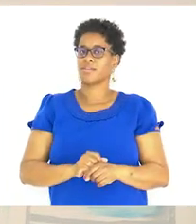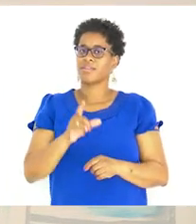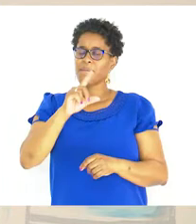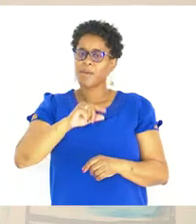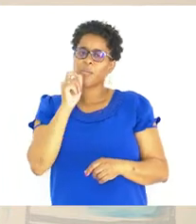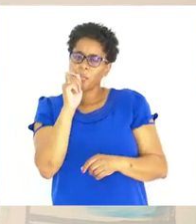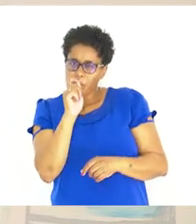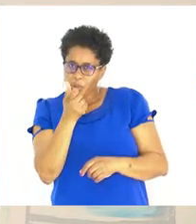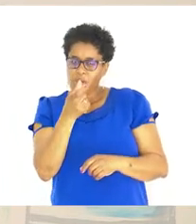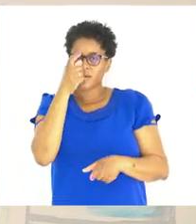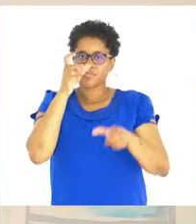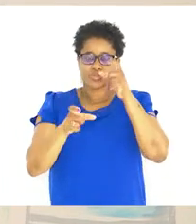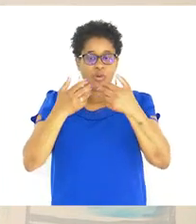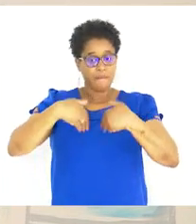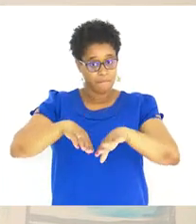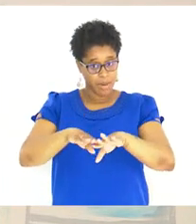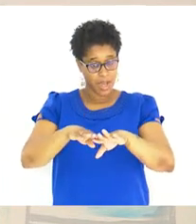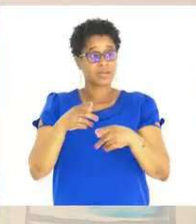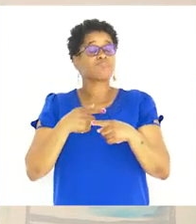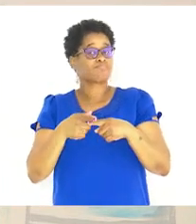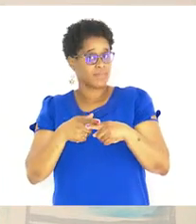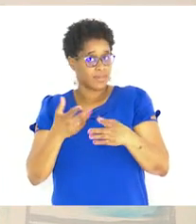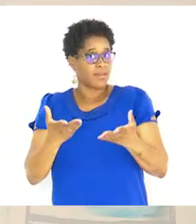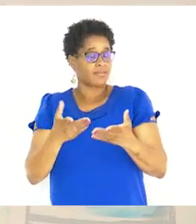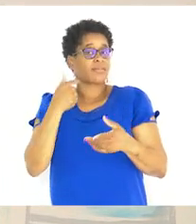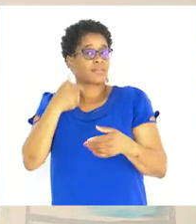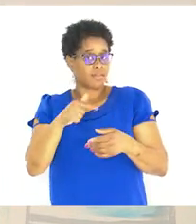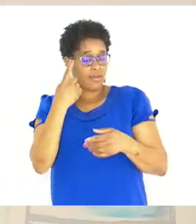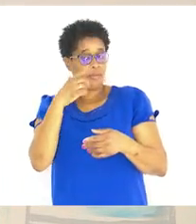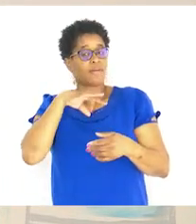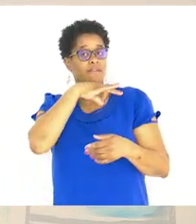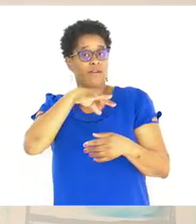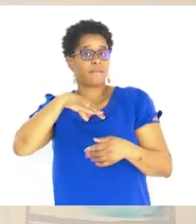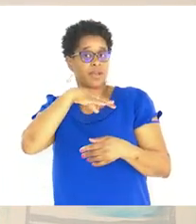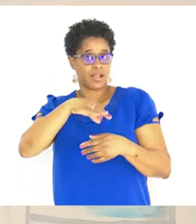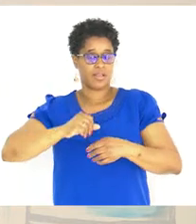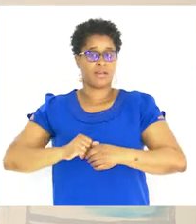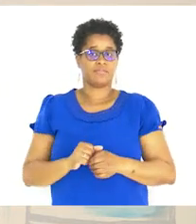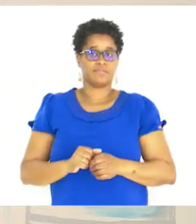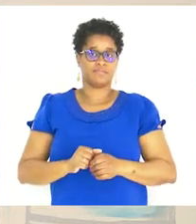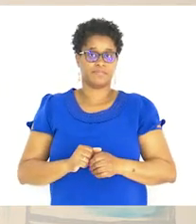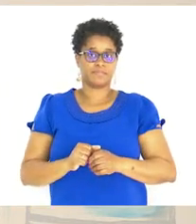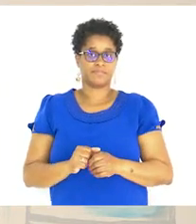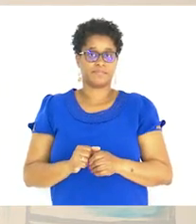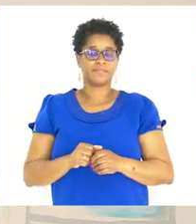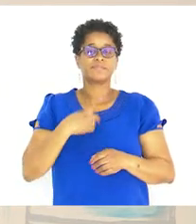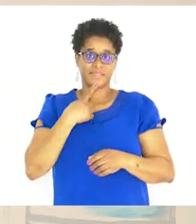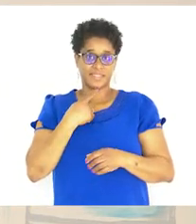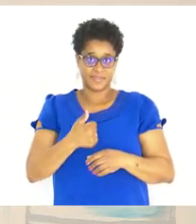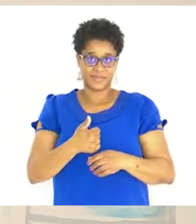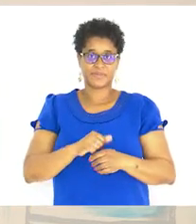pouca gente Mas o que interessa é ter uma família Certo?